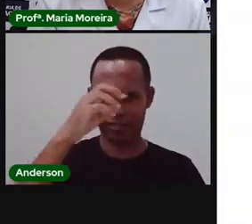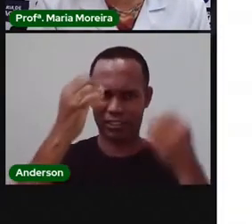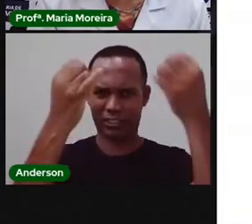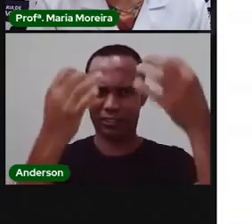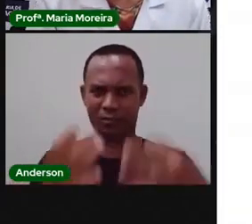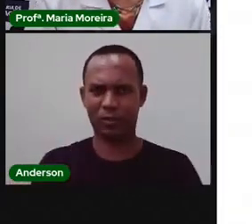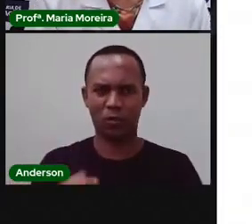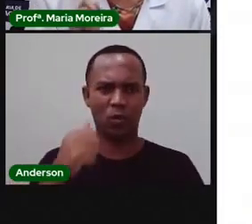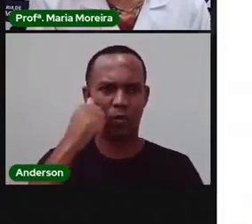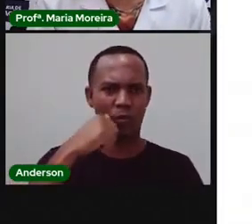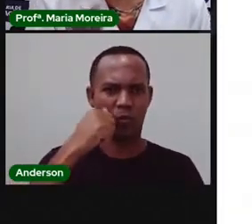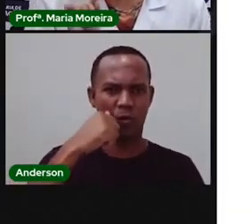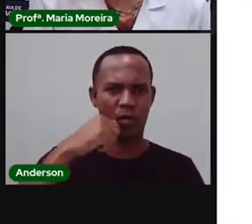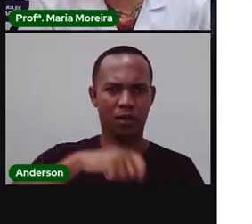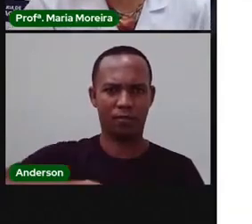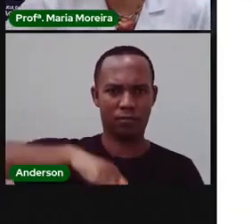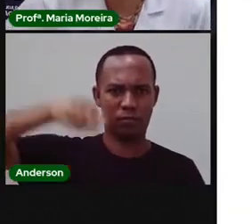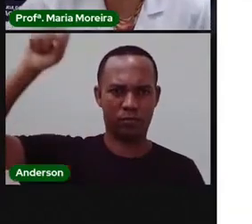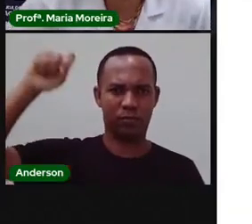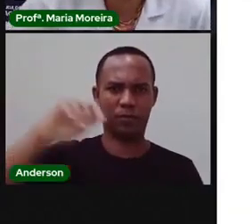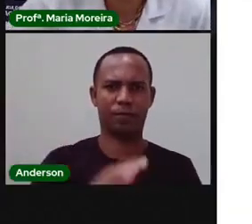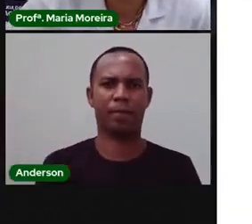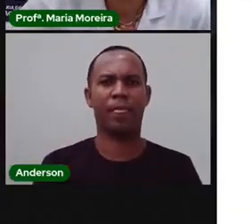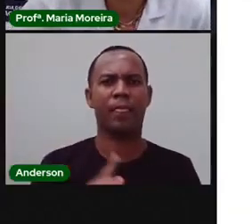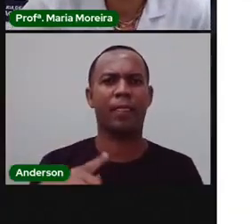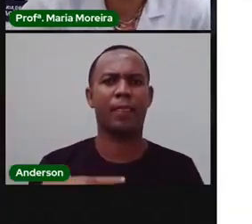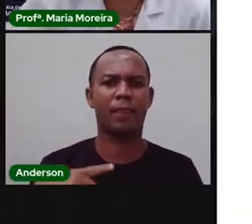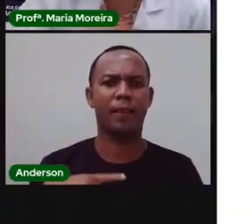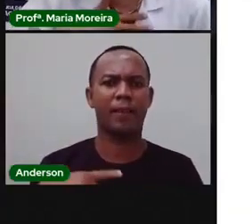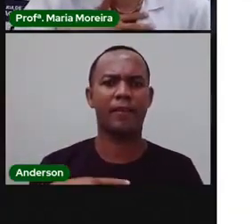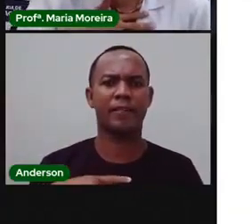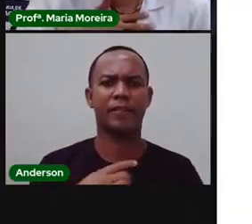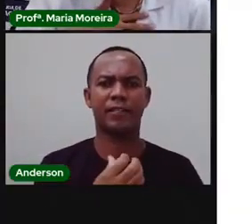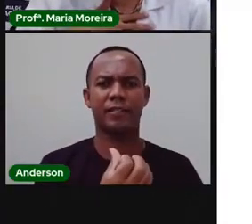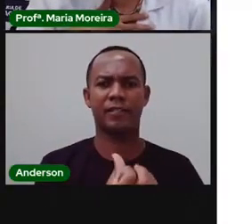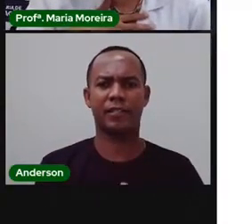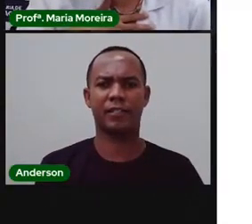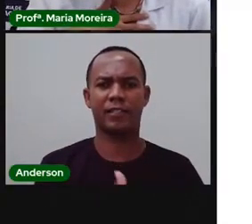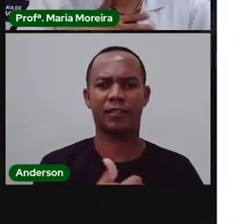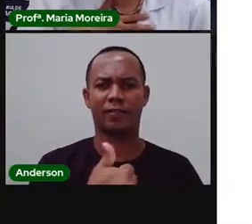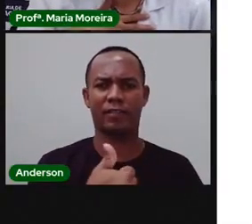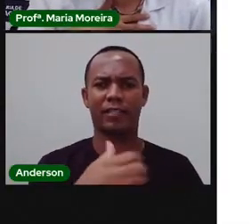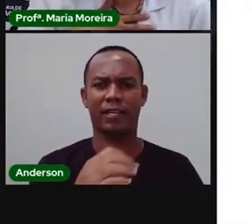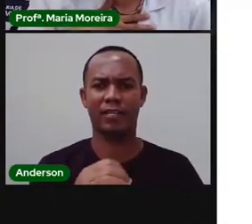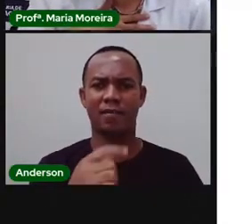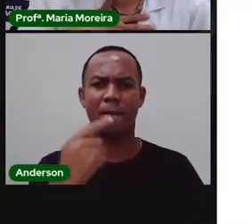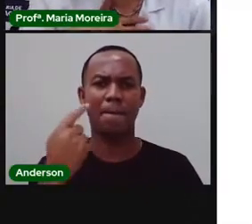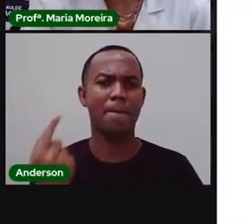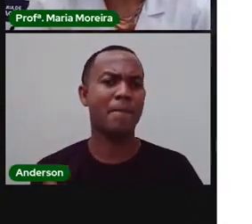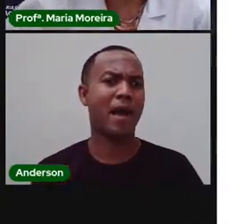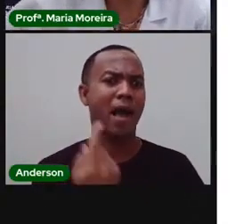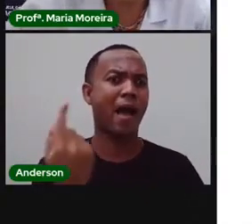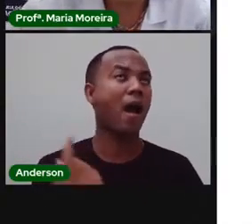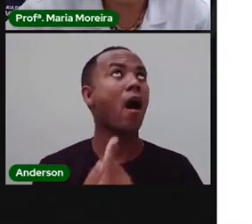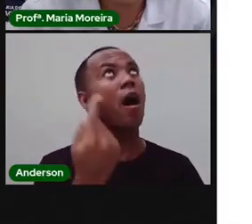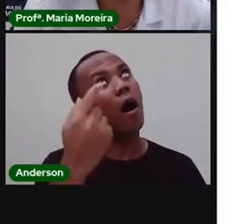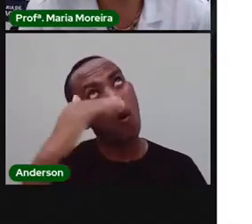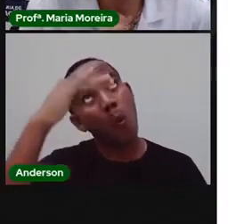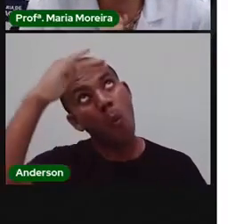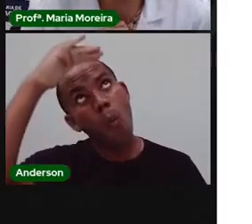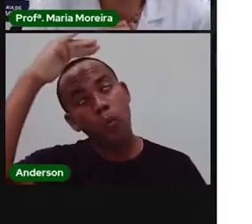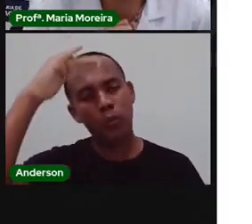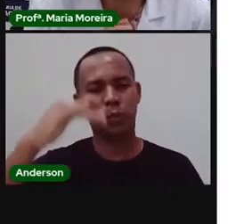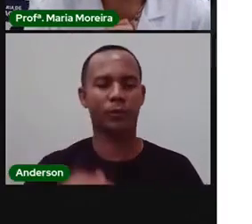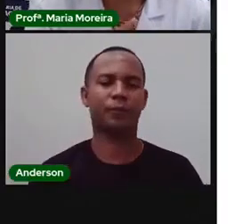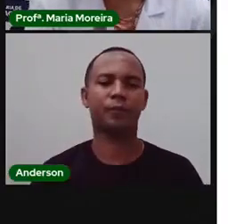Brasileiro. Possui mais de 610 metros. Fiquei com medo, alto demais. Pronto. E